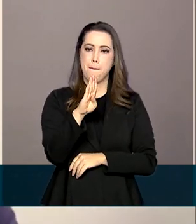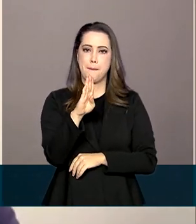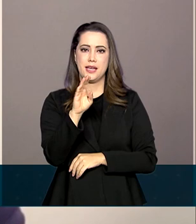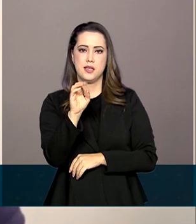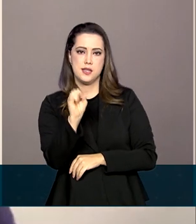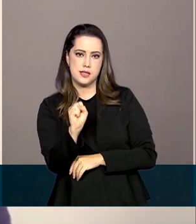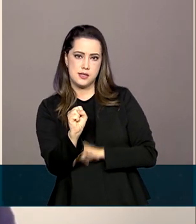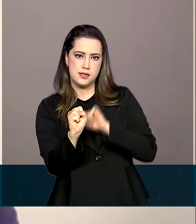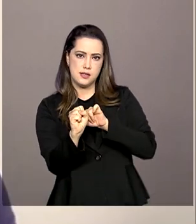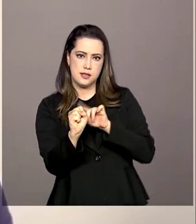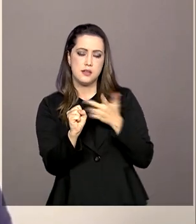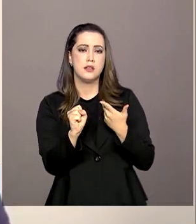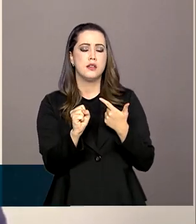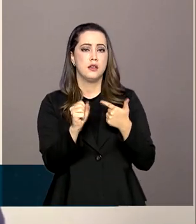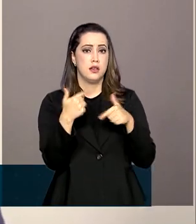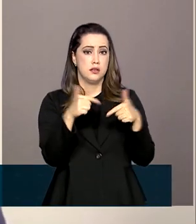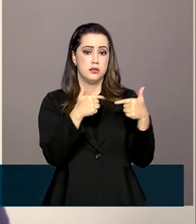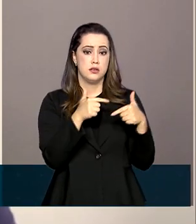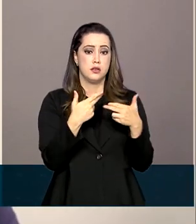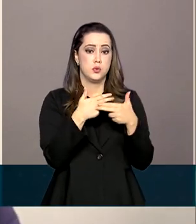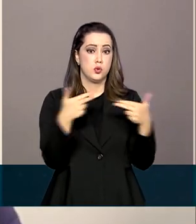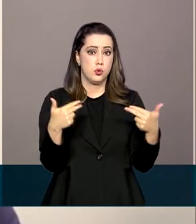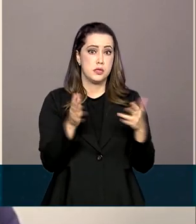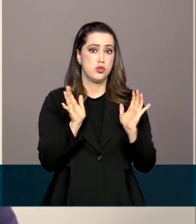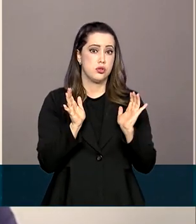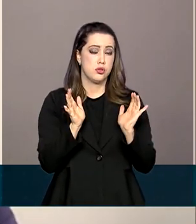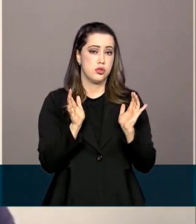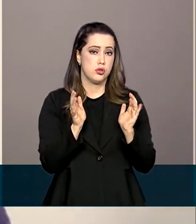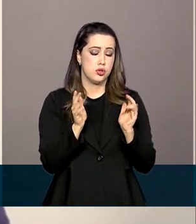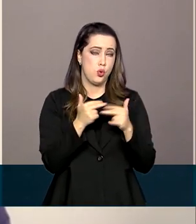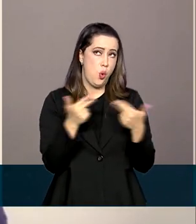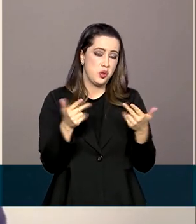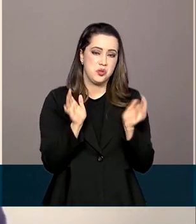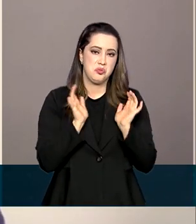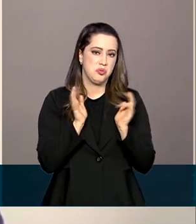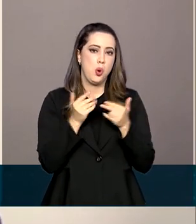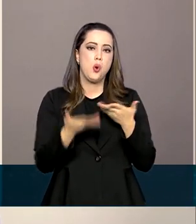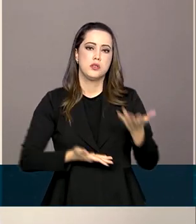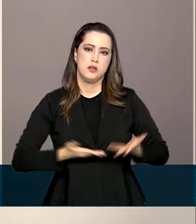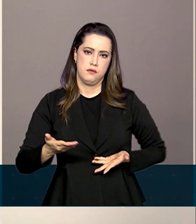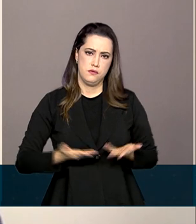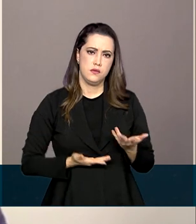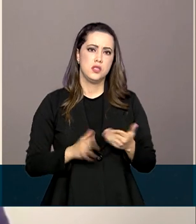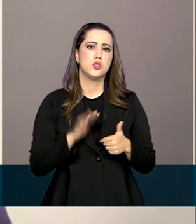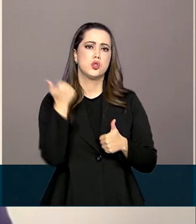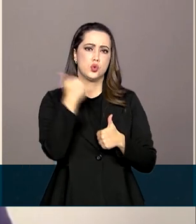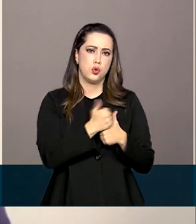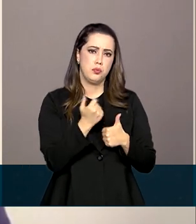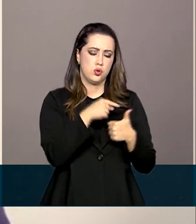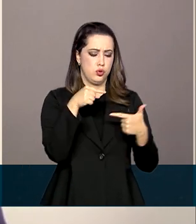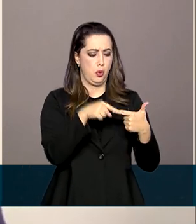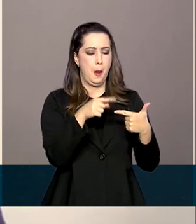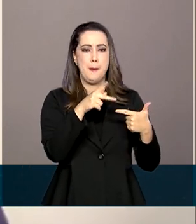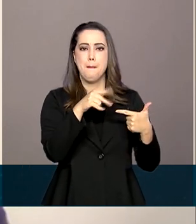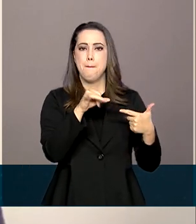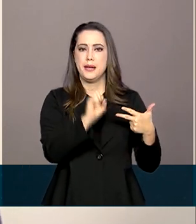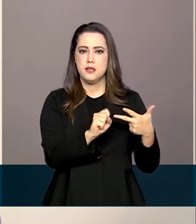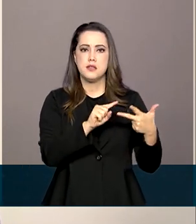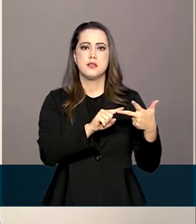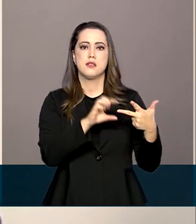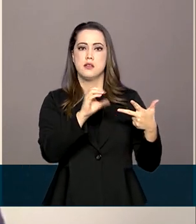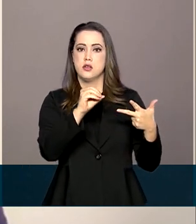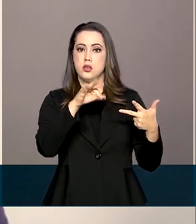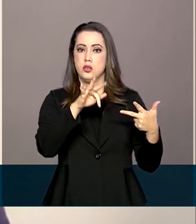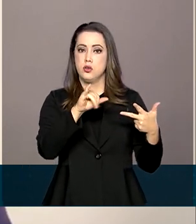Social sobre Operações com Bens e Serviços, que substituiria os impostos PIS-PASEP e COFINS.